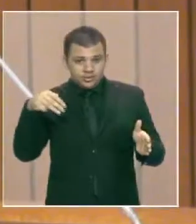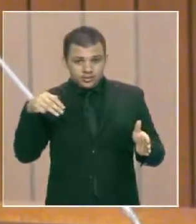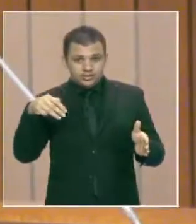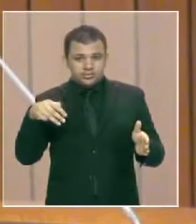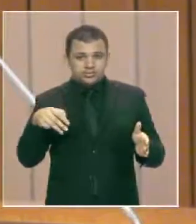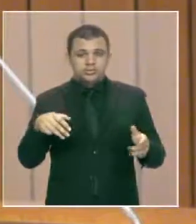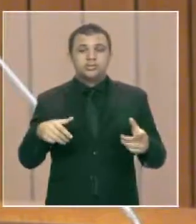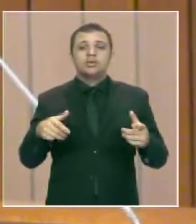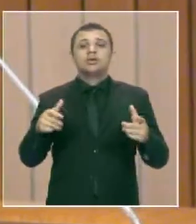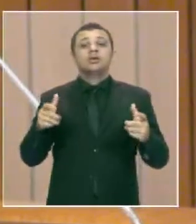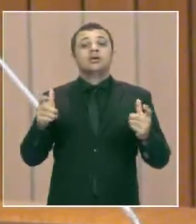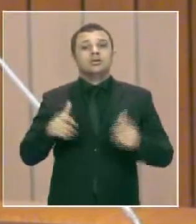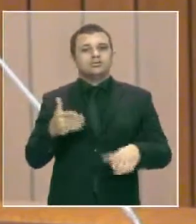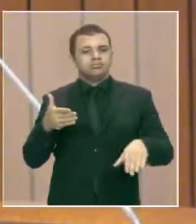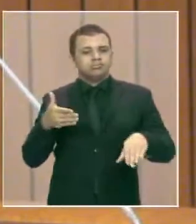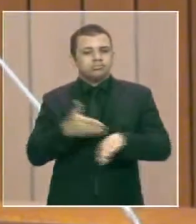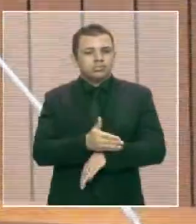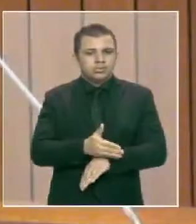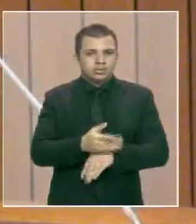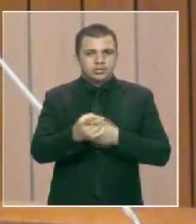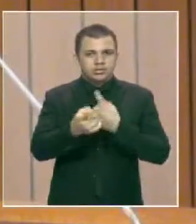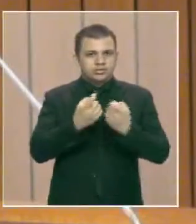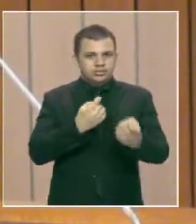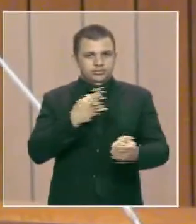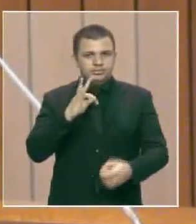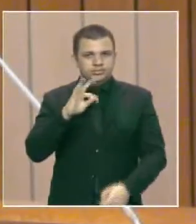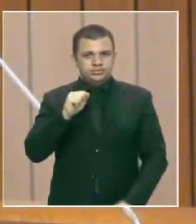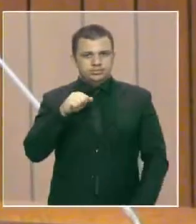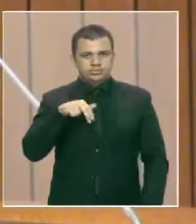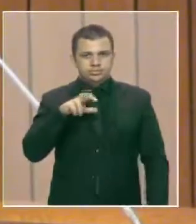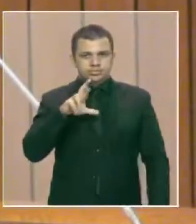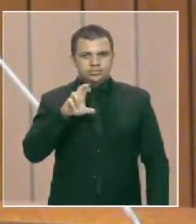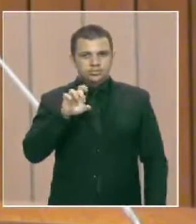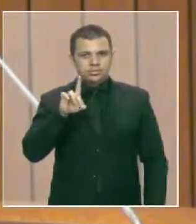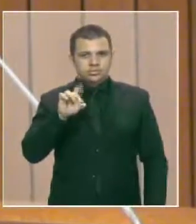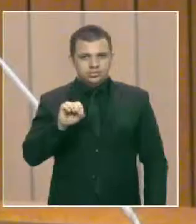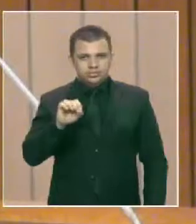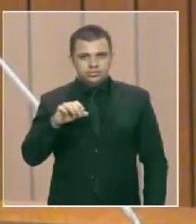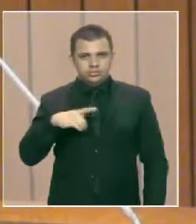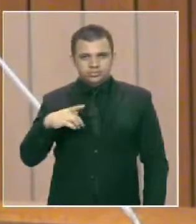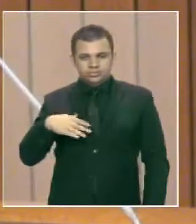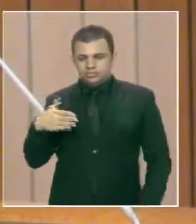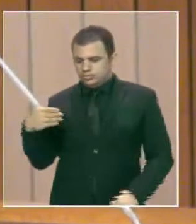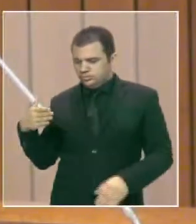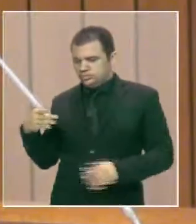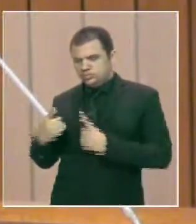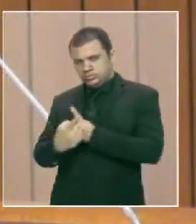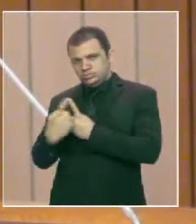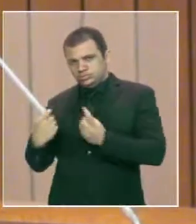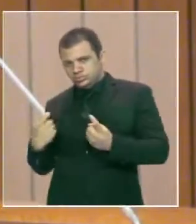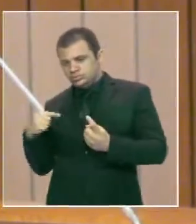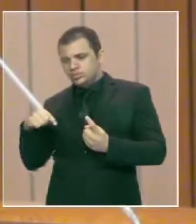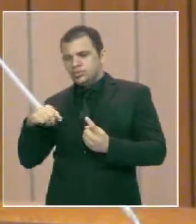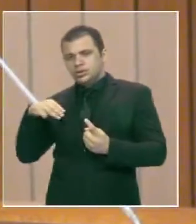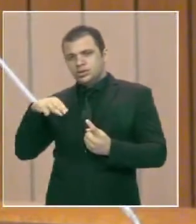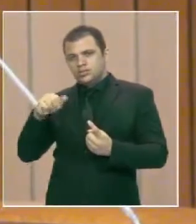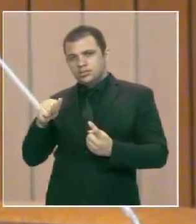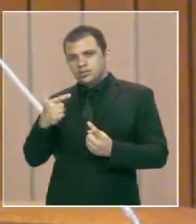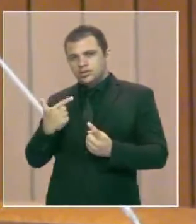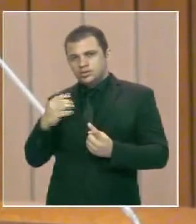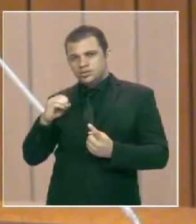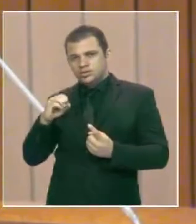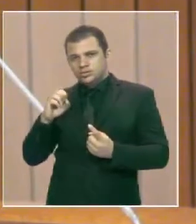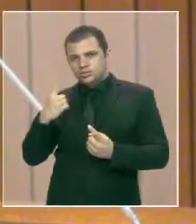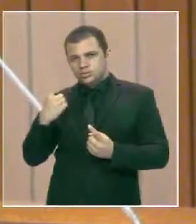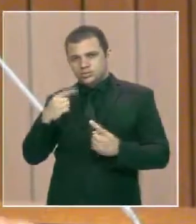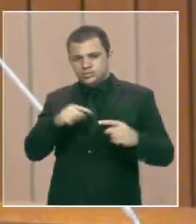saindo da MA 201, e é um trecho de aproximadamente 600 metros, antes de chegar ao Hospital Clementino Moura, Hospital